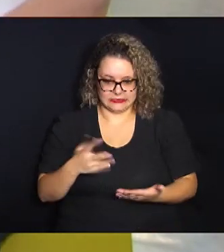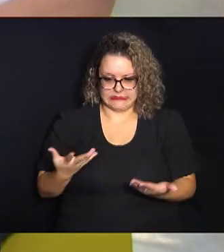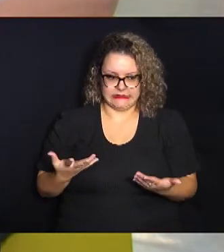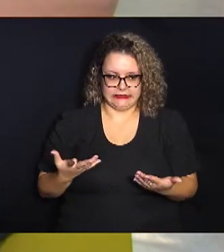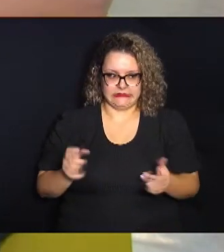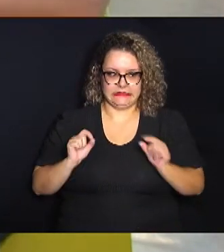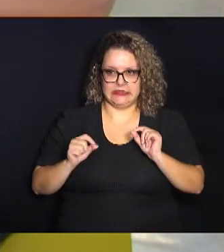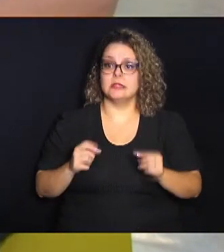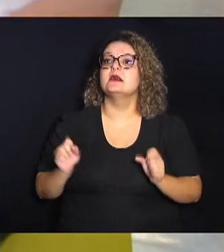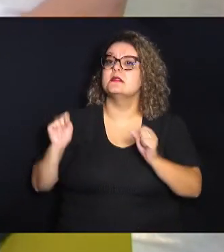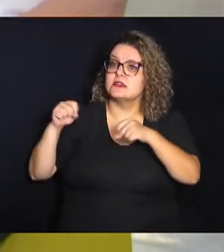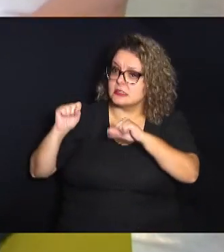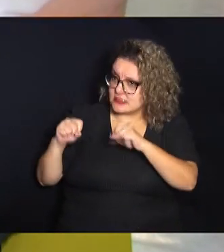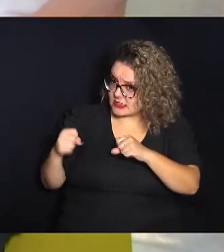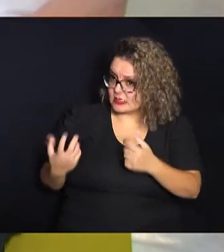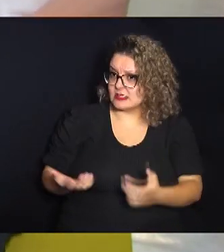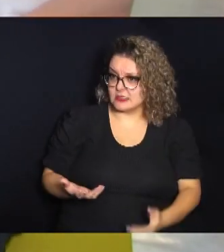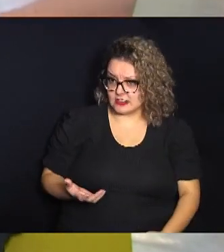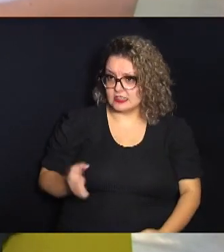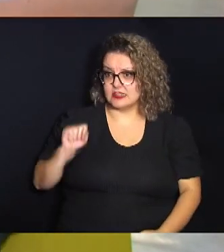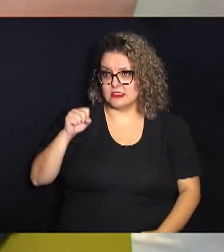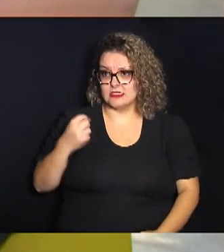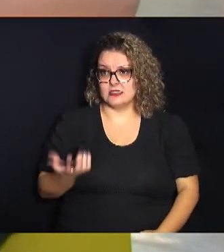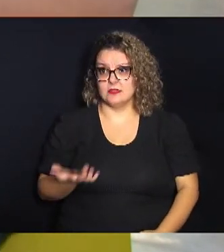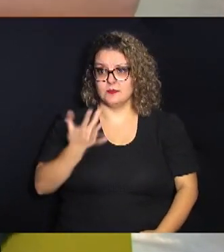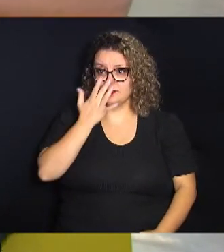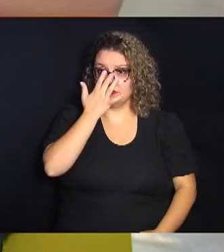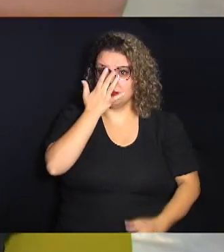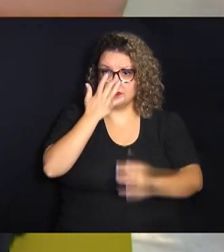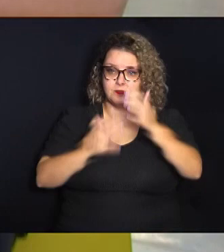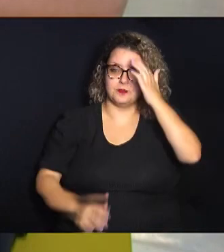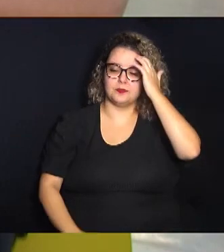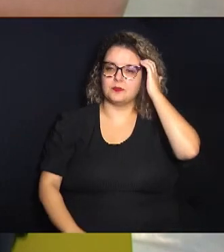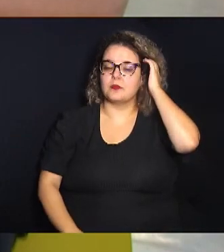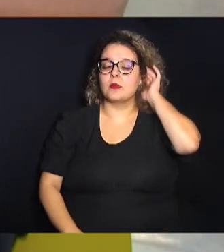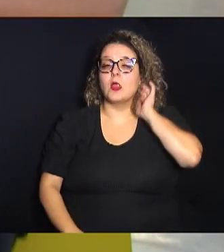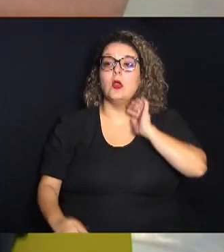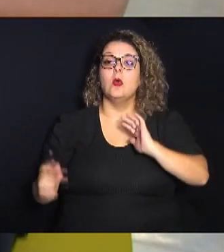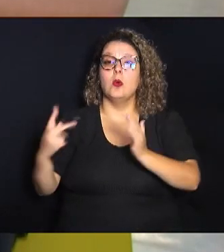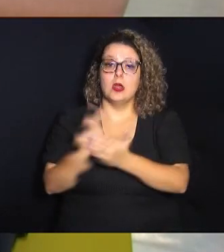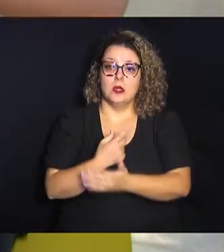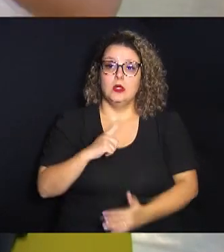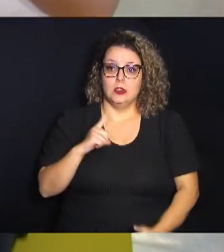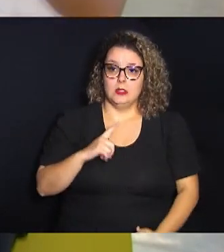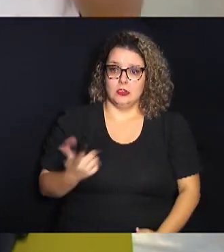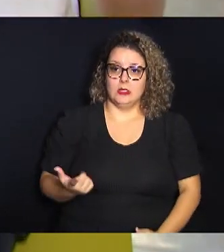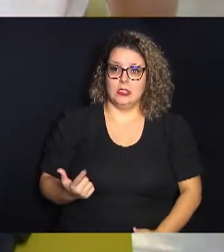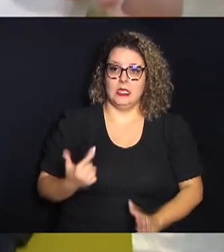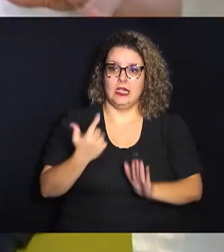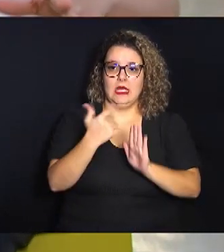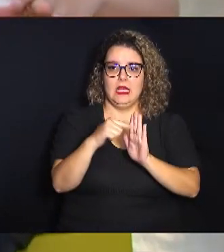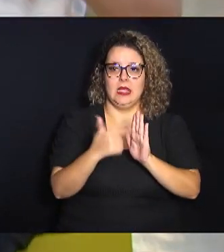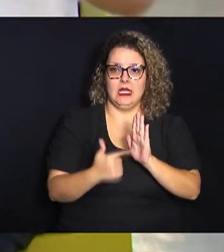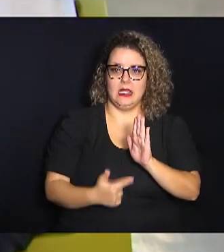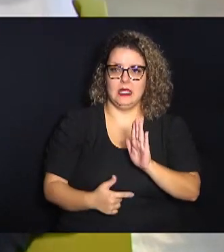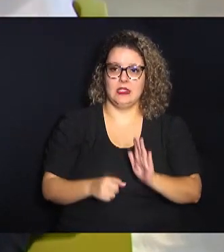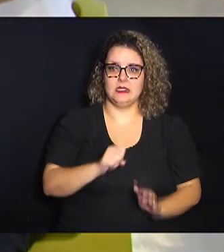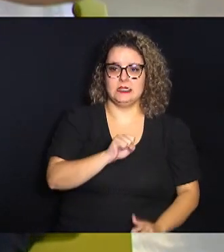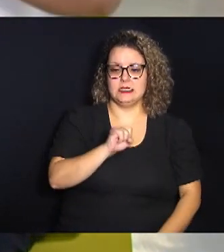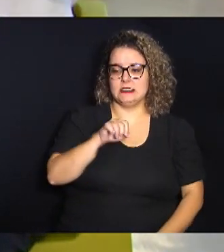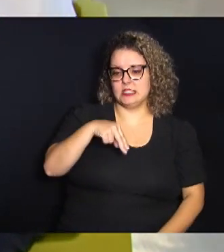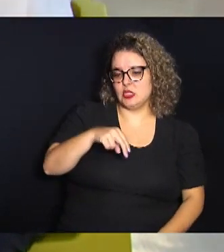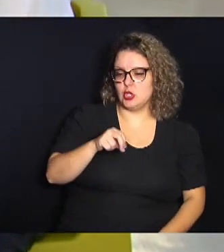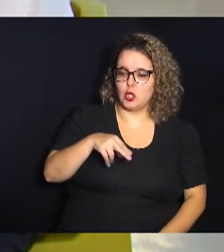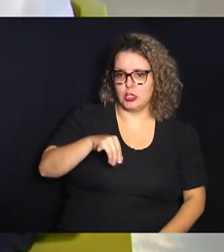amor de Deus o é isso com certeza então acho que um erro que a gente tem muito é pegar listas então há listas de sinônimos você